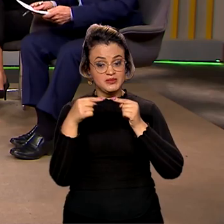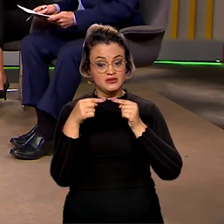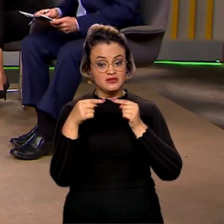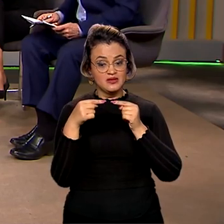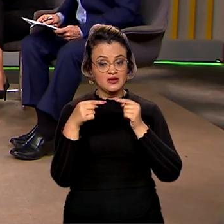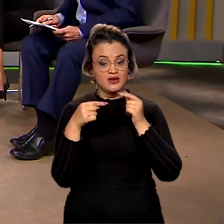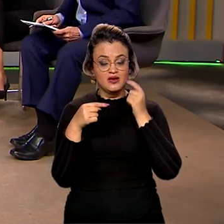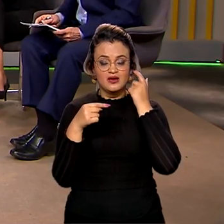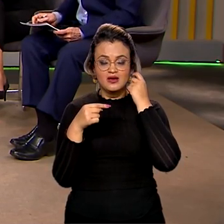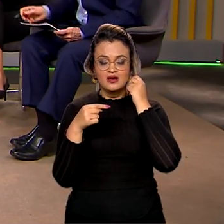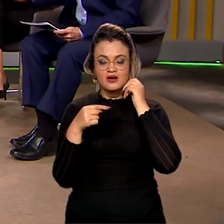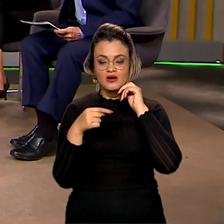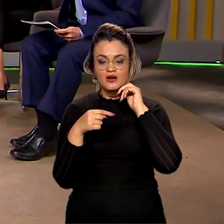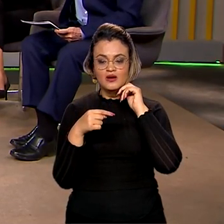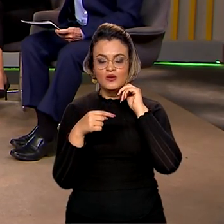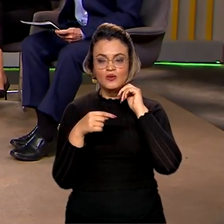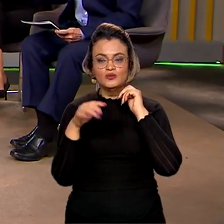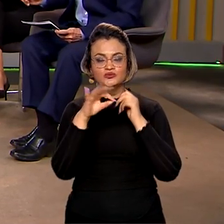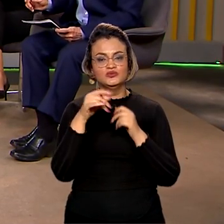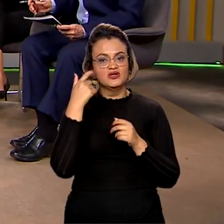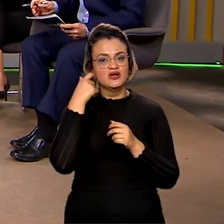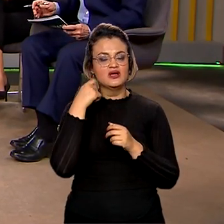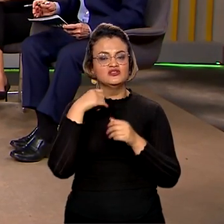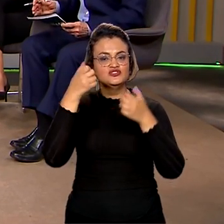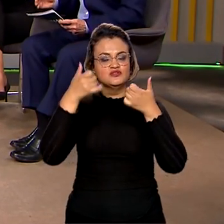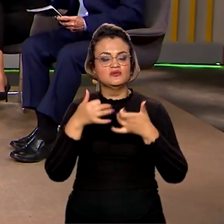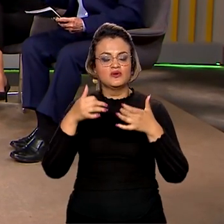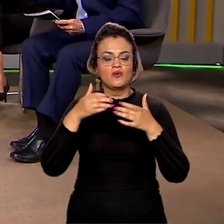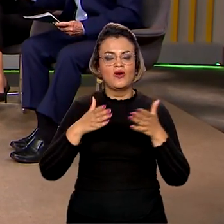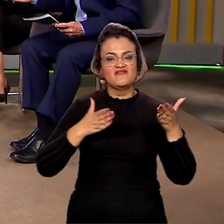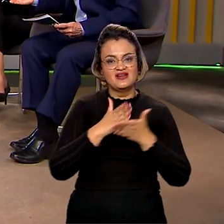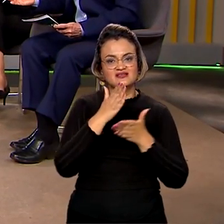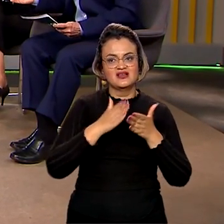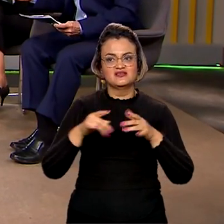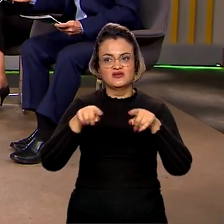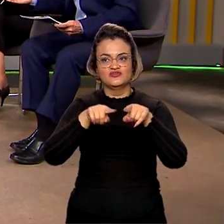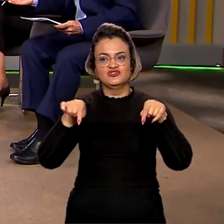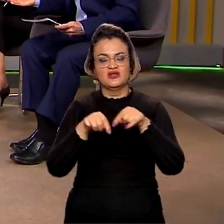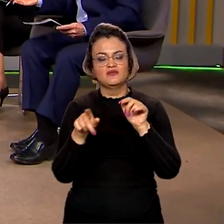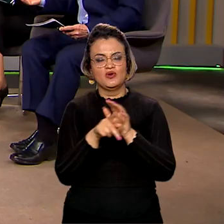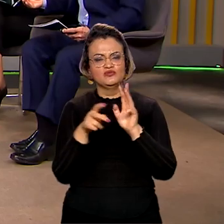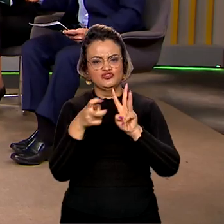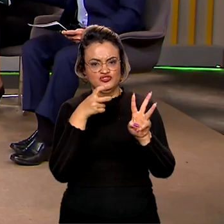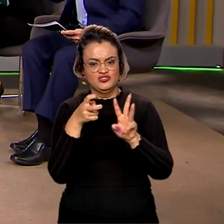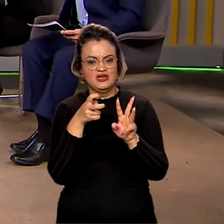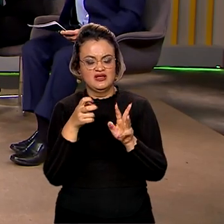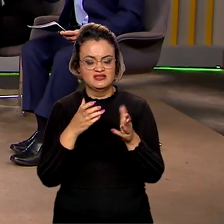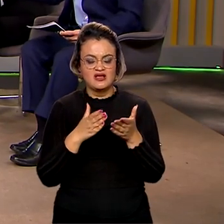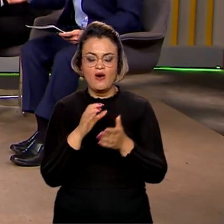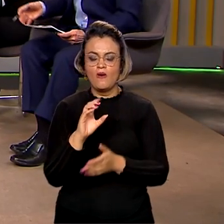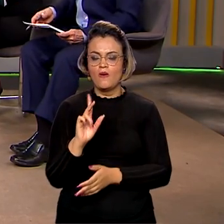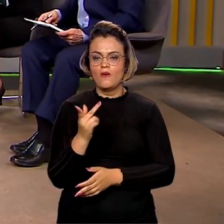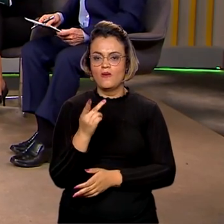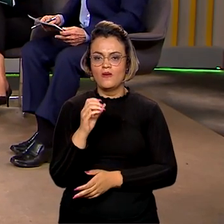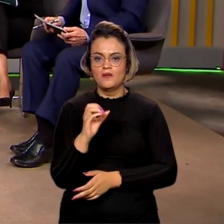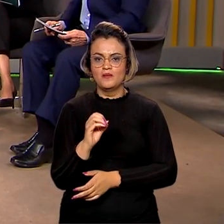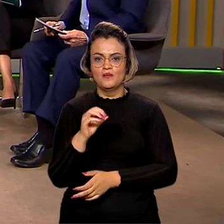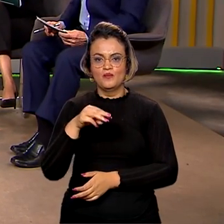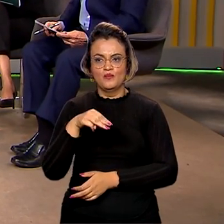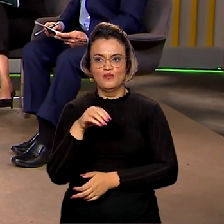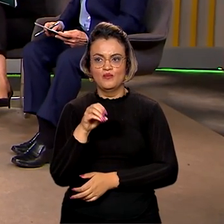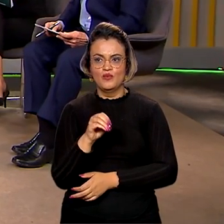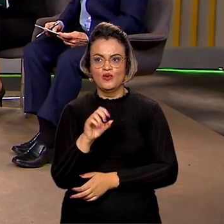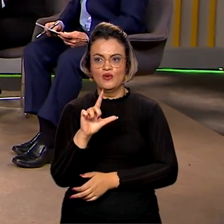tudo que a gente está discutindo aqui. A homologação de terras indígenas, como é que está esse processo tão importante? Quais são as perspectivas que a senhora